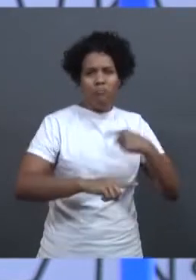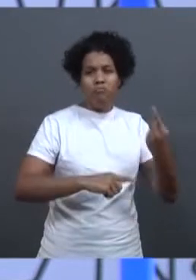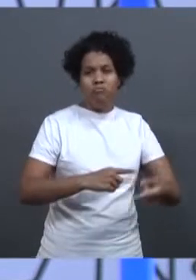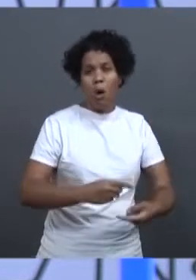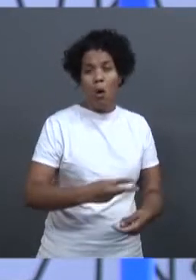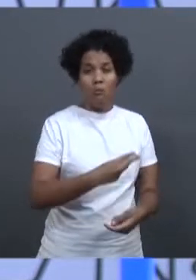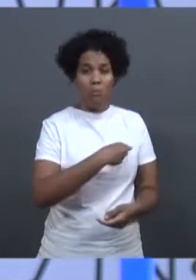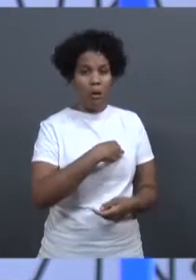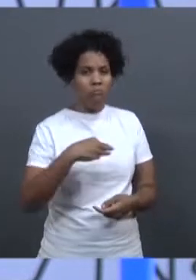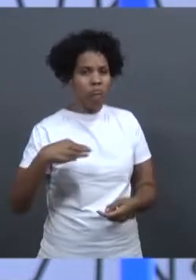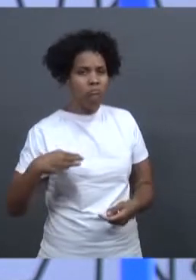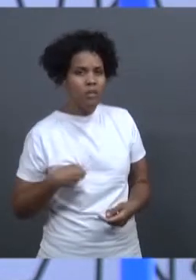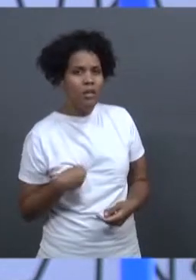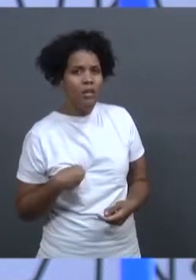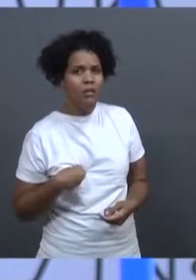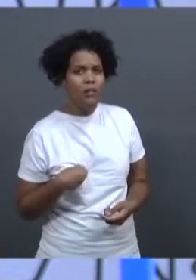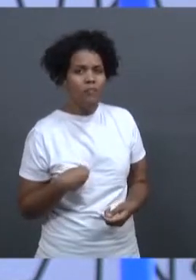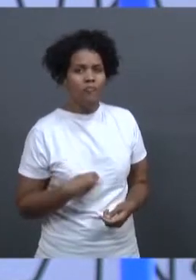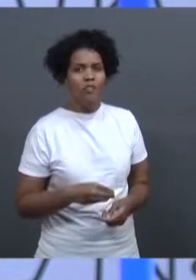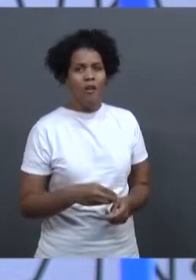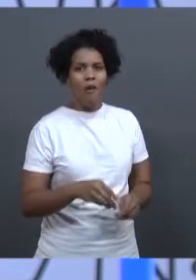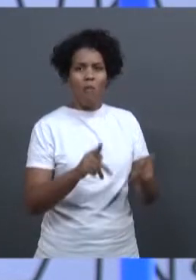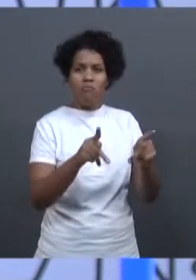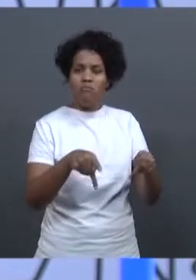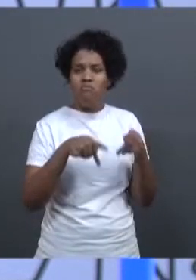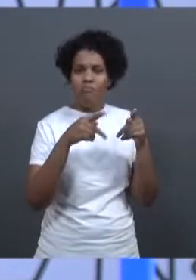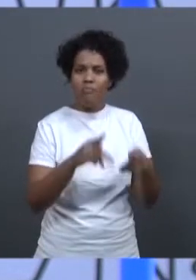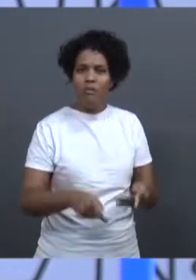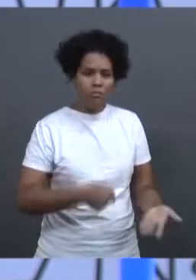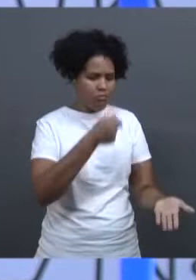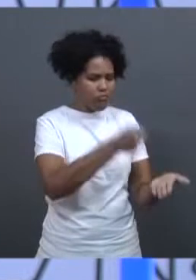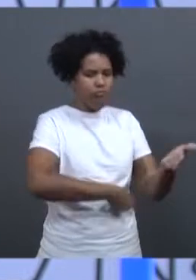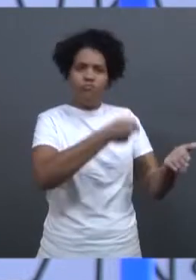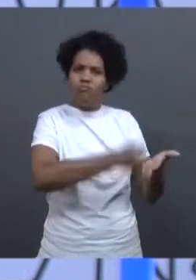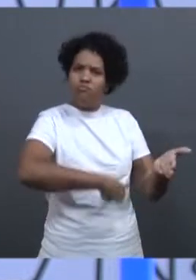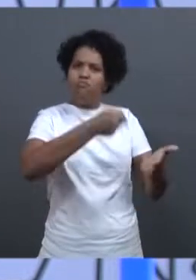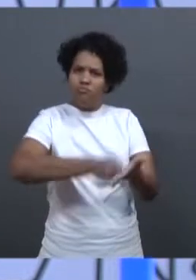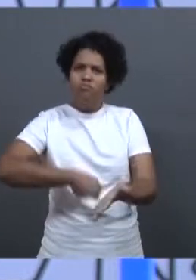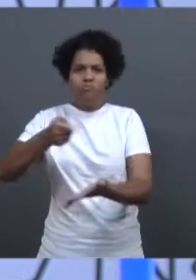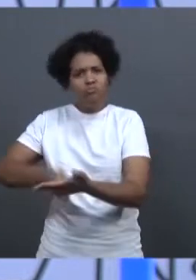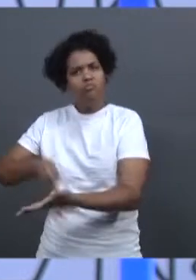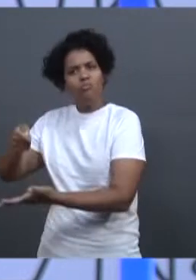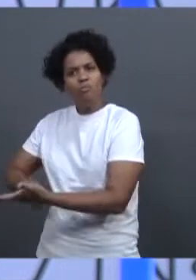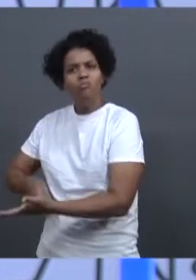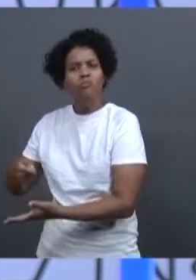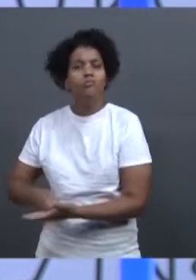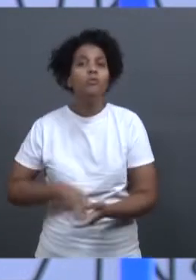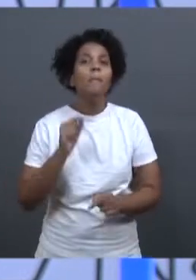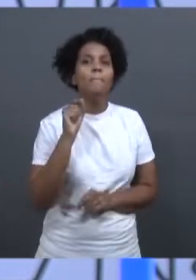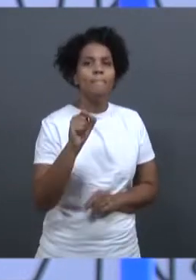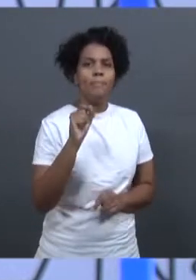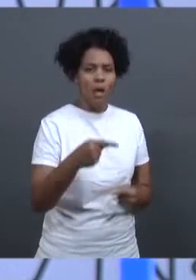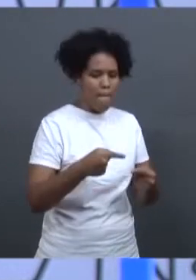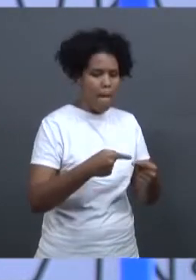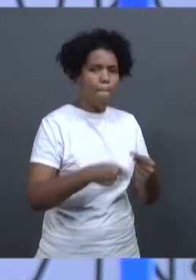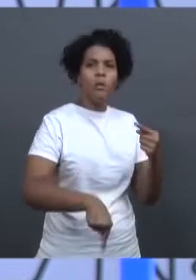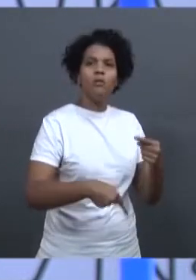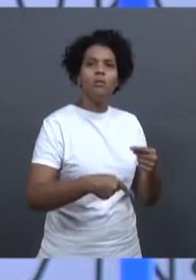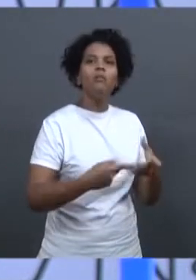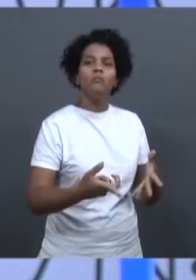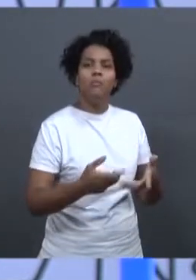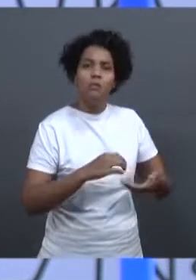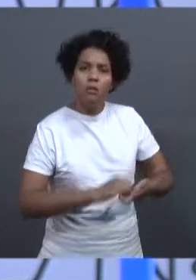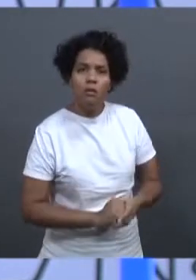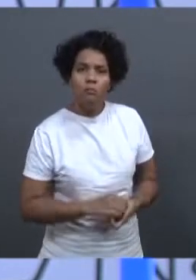solicitações, abaixo-sinado da população, para que essas barragens fossem proibidas, para que se regulamentasse de uma forma mais